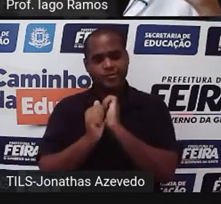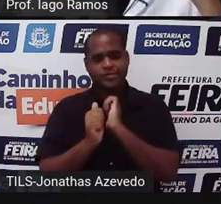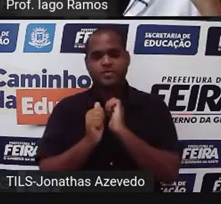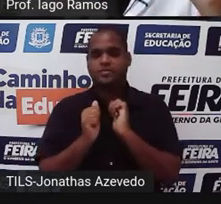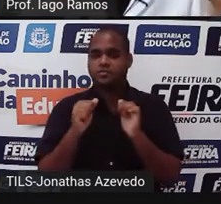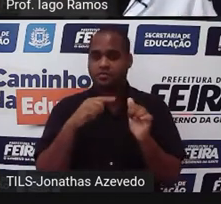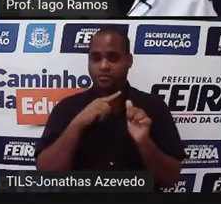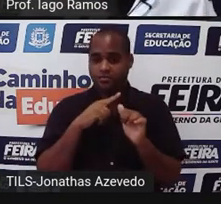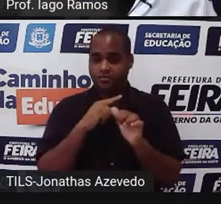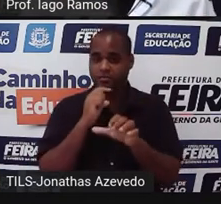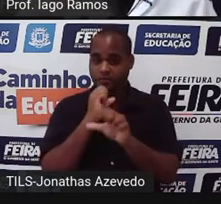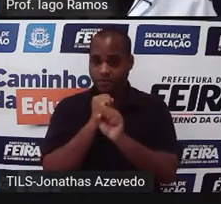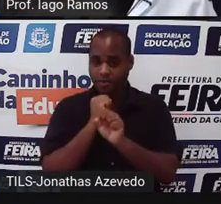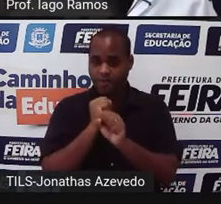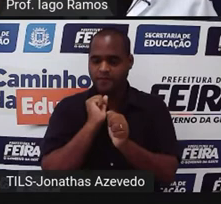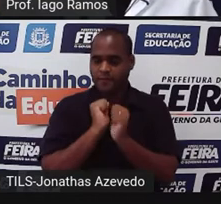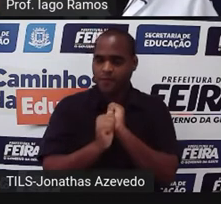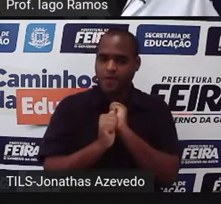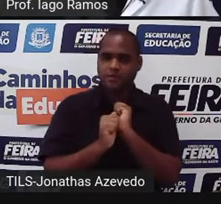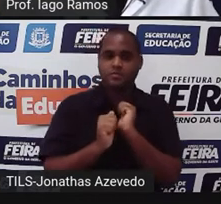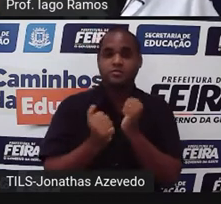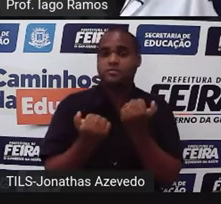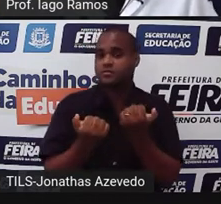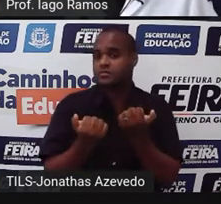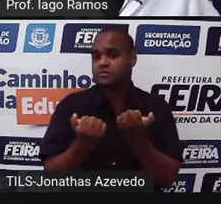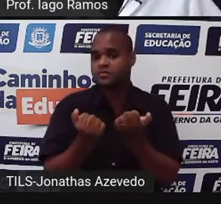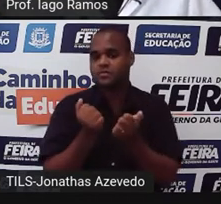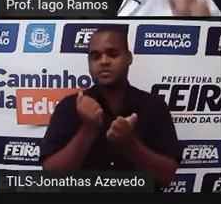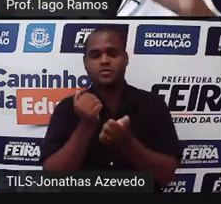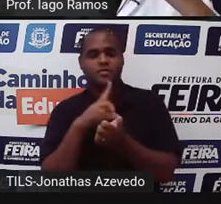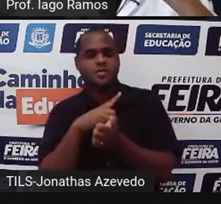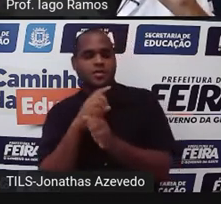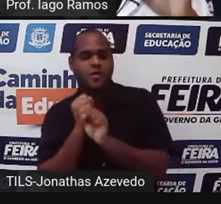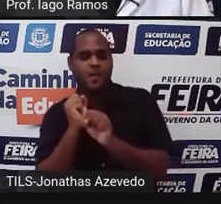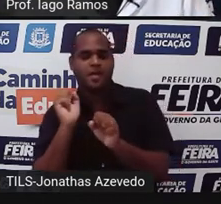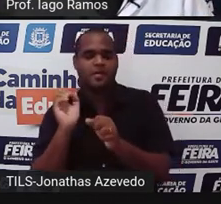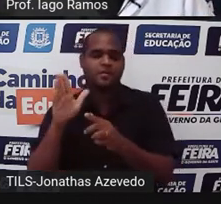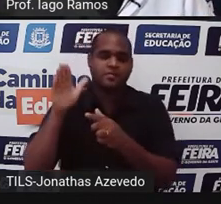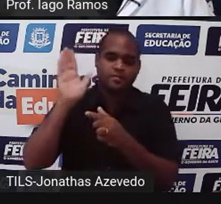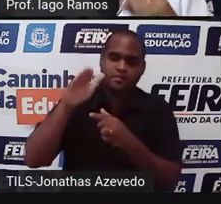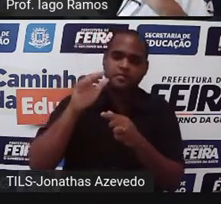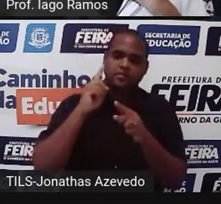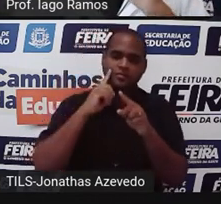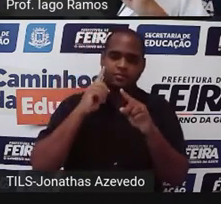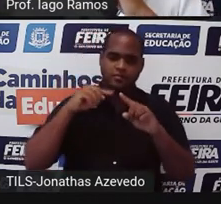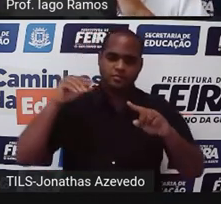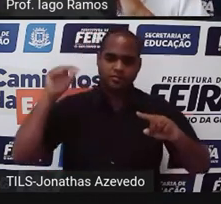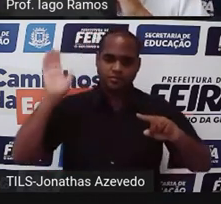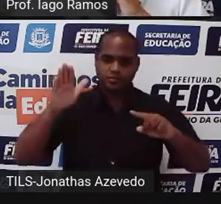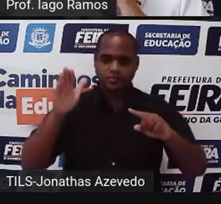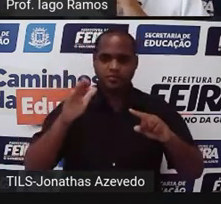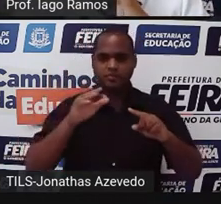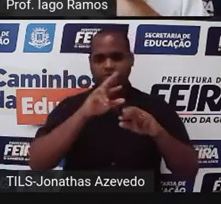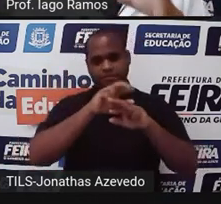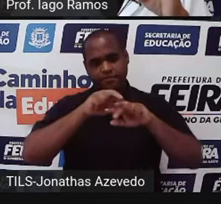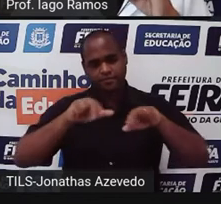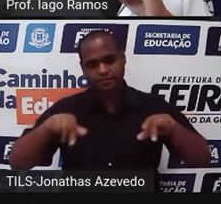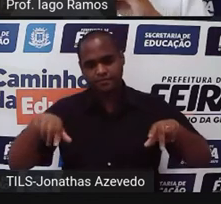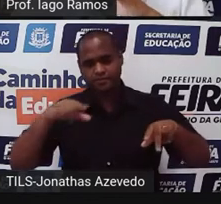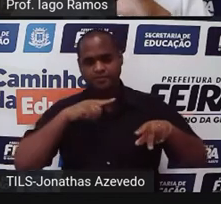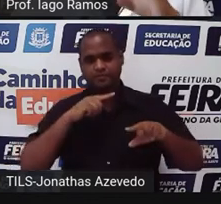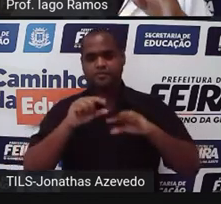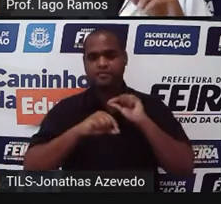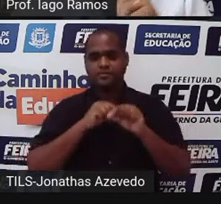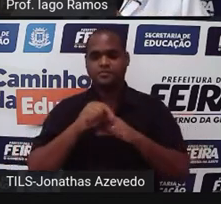aí tinha uma quantidade para futebol, uma para basquete, uma para vôlei, e tinha umas siglas, né?